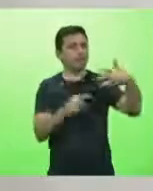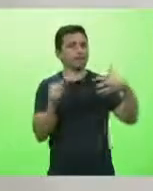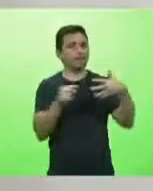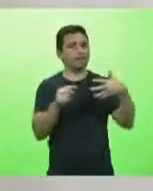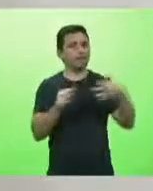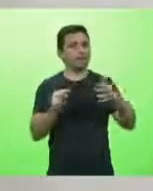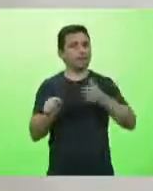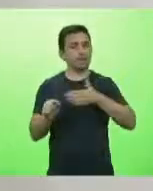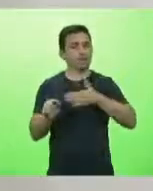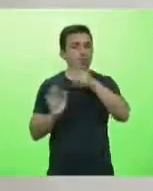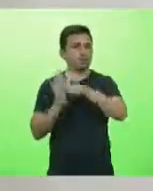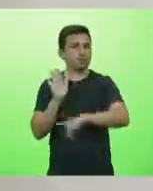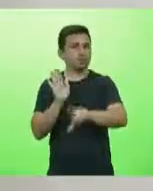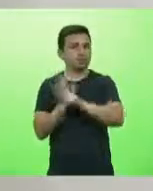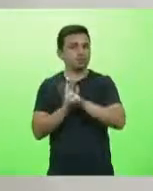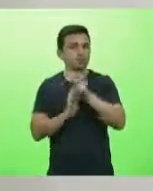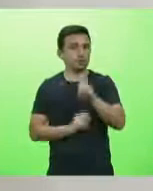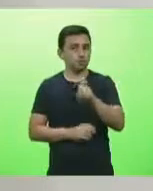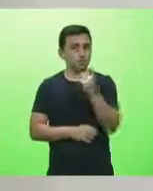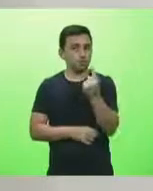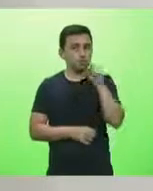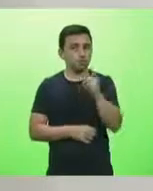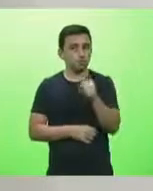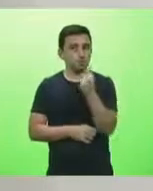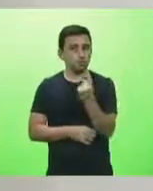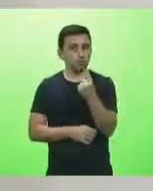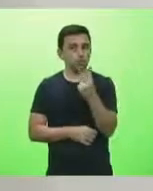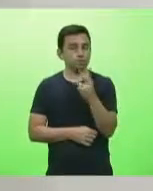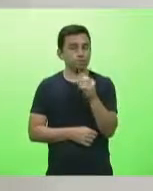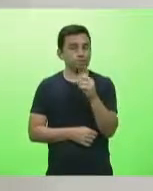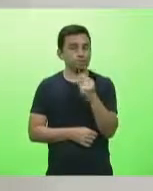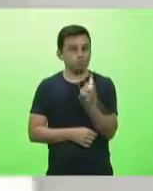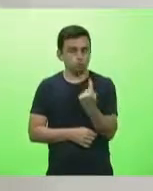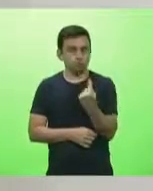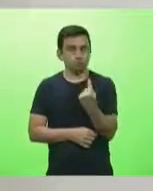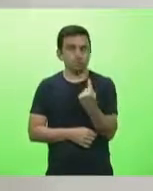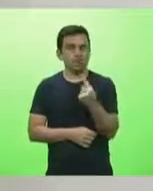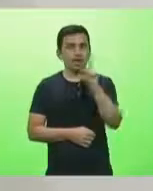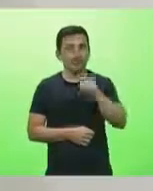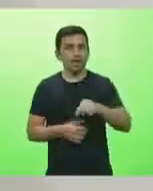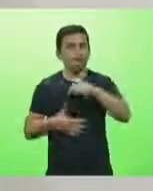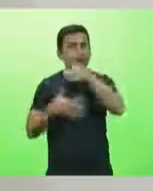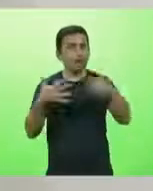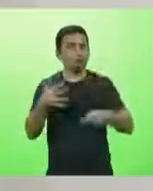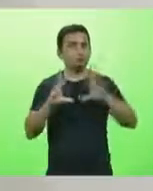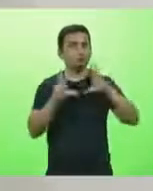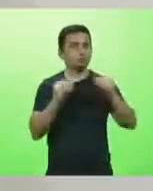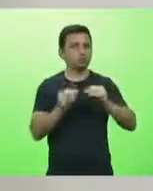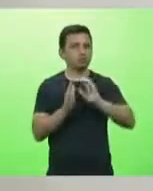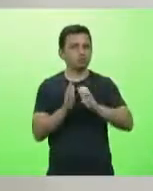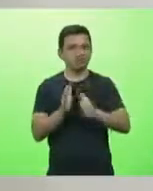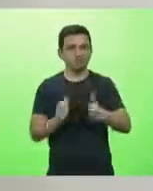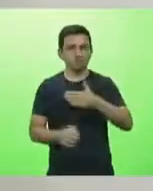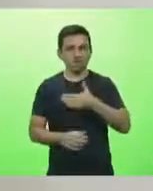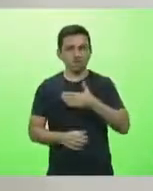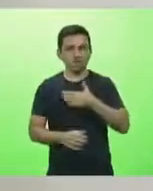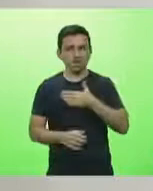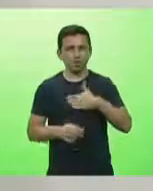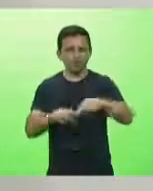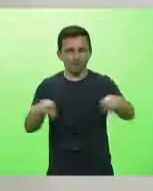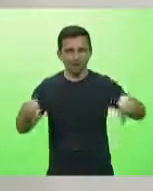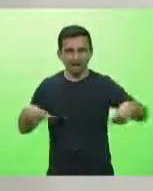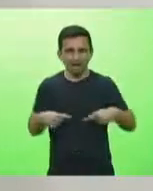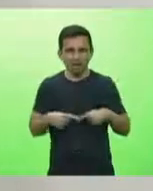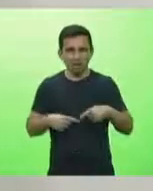projeto de lei 51.1 de 2021, é uma pauta de todos os partidos. Não é um projeto do meu gabinete, do